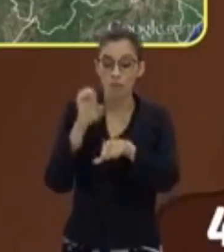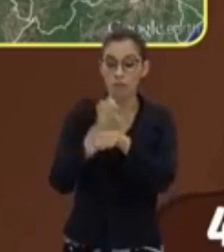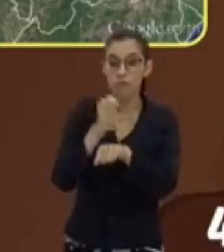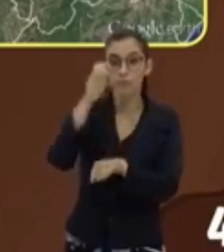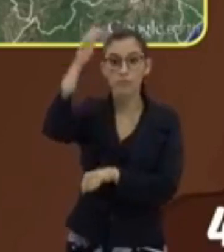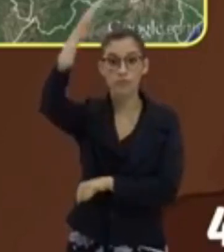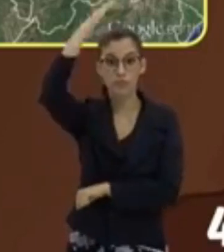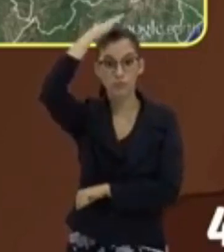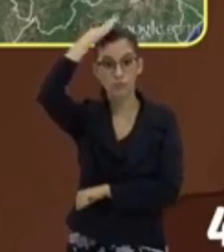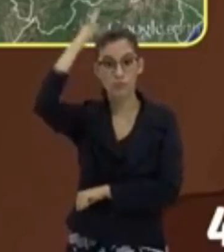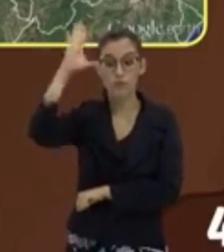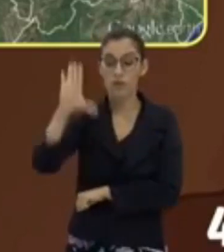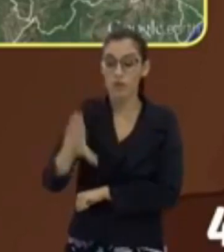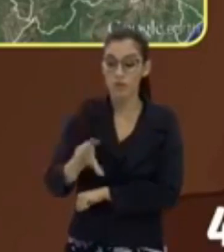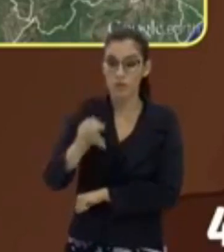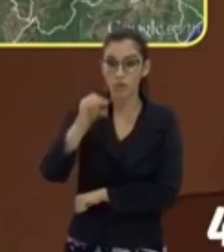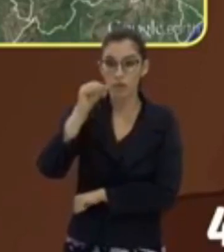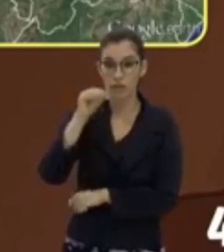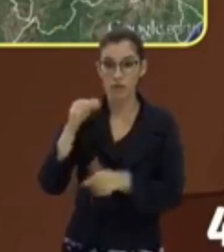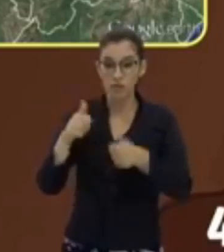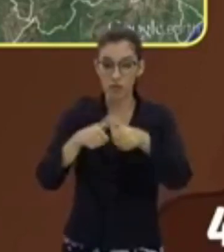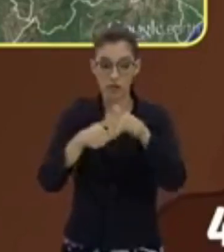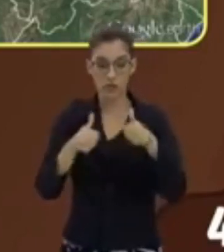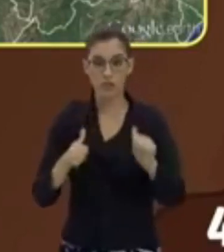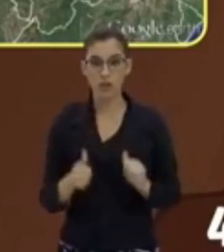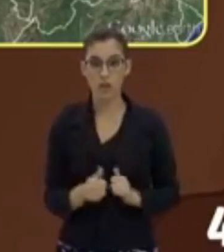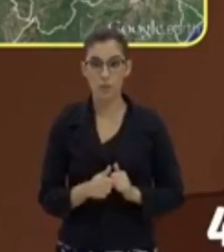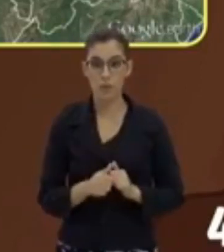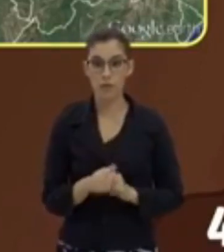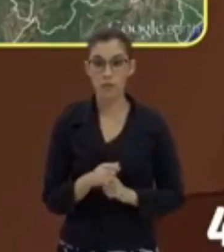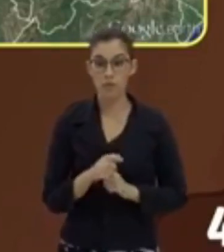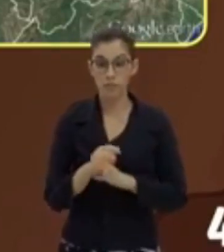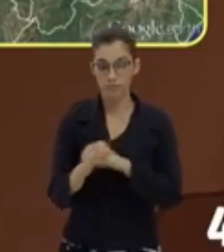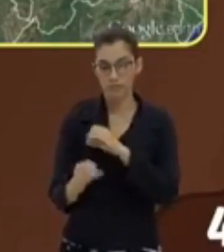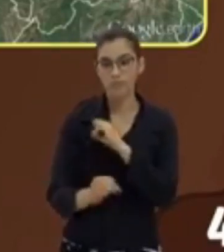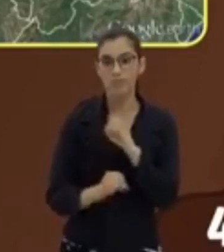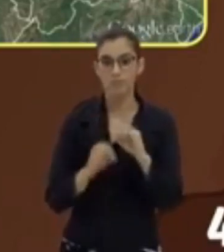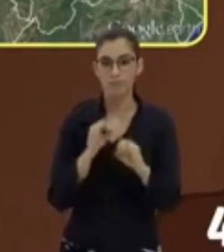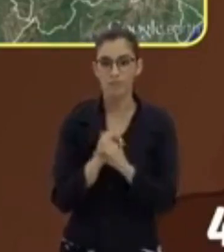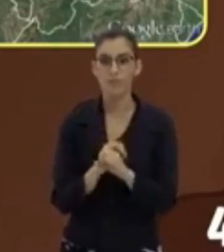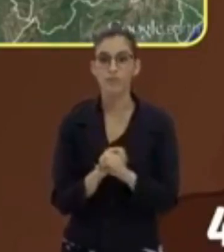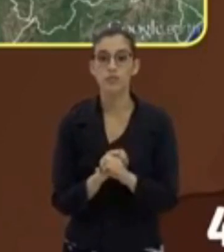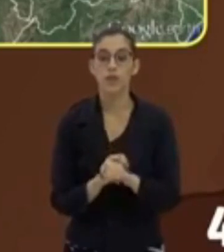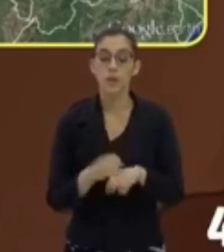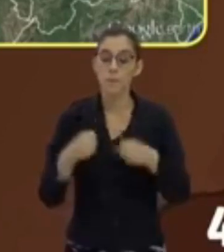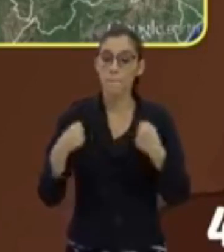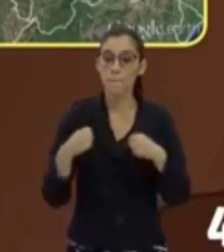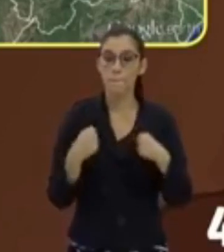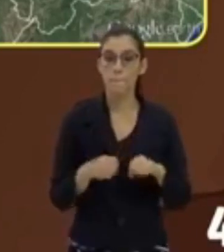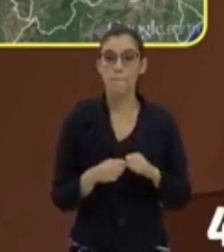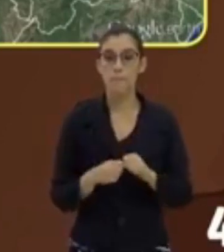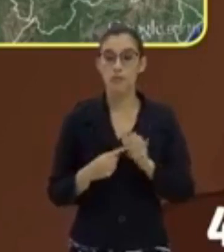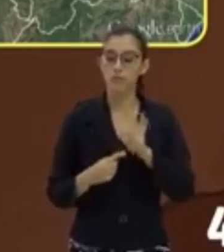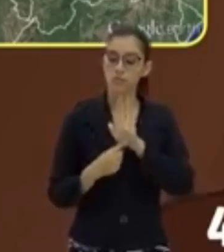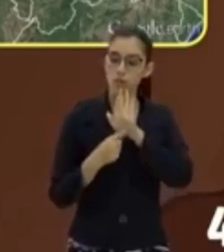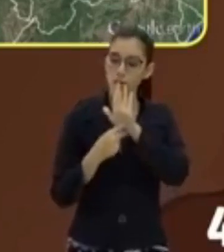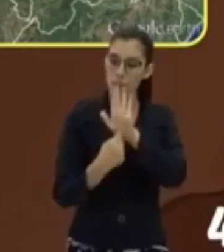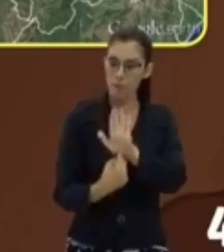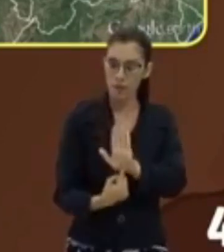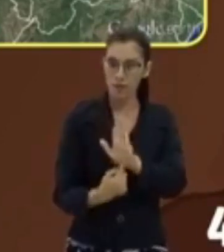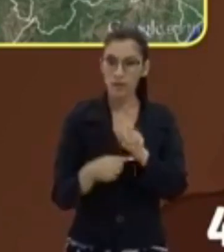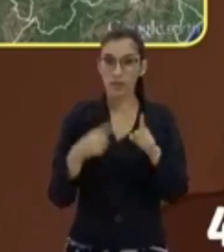Nós tiramos essa imagem aqui do Google Earth, né? Que pode me mostrar também essa imagem em três